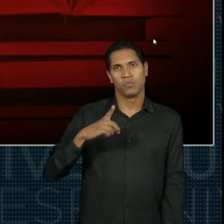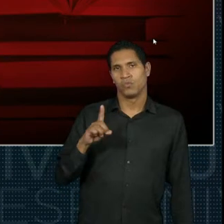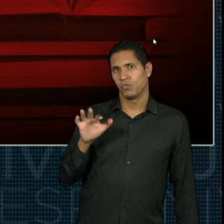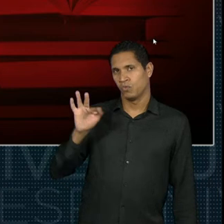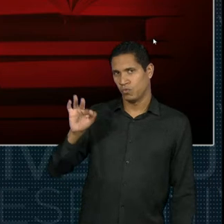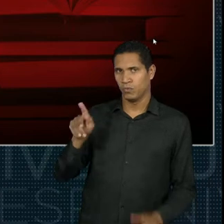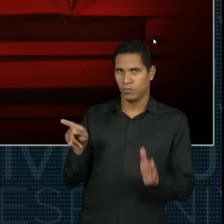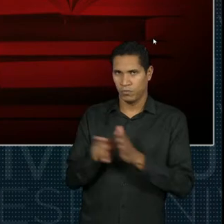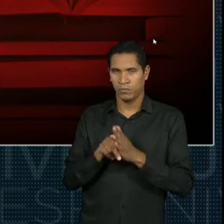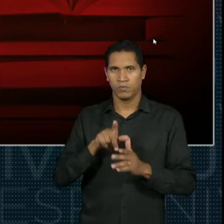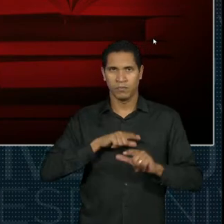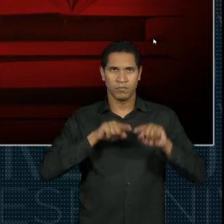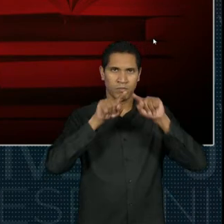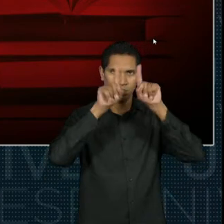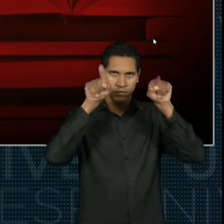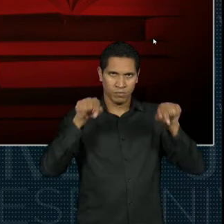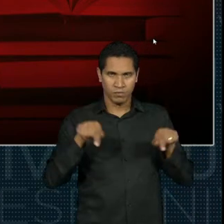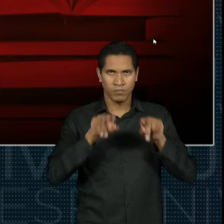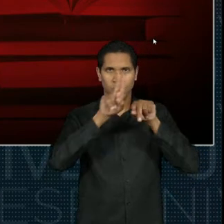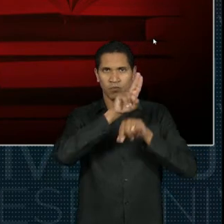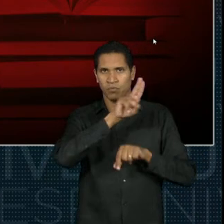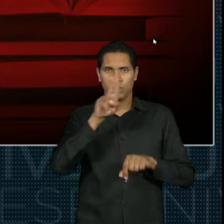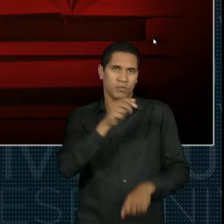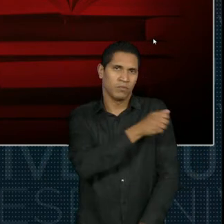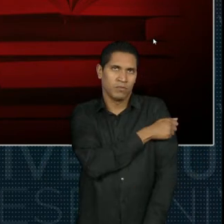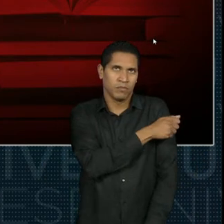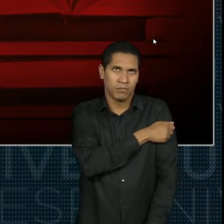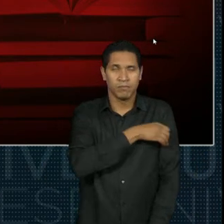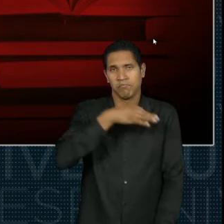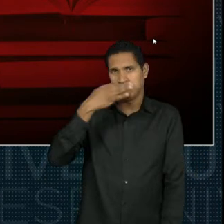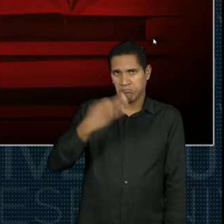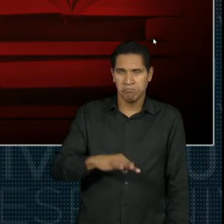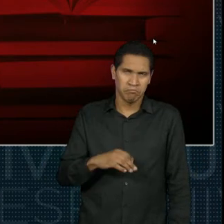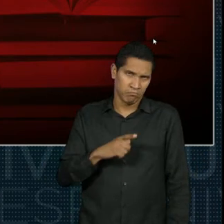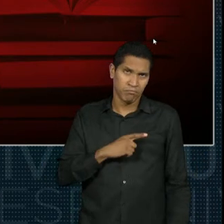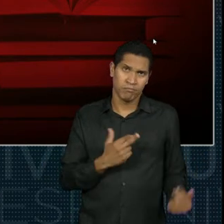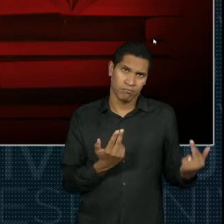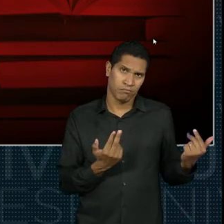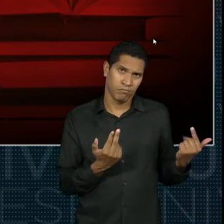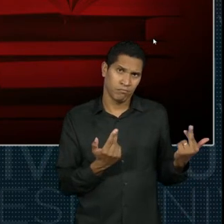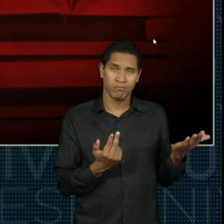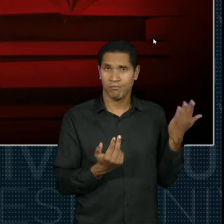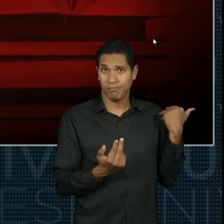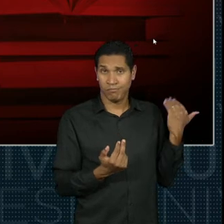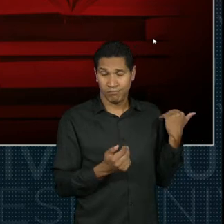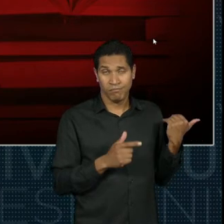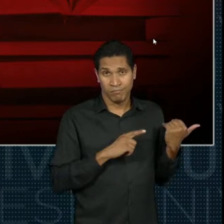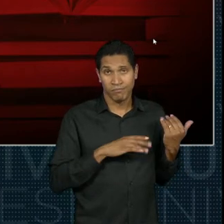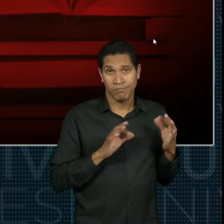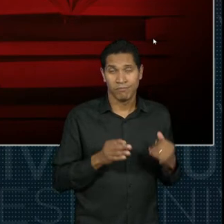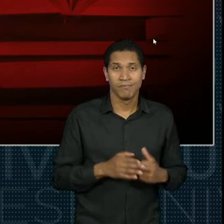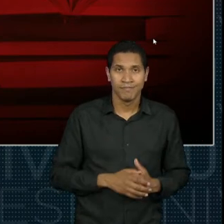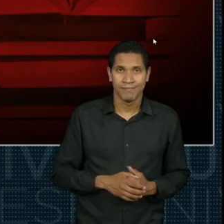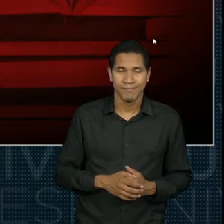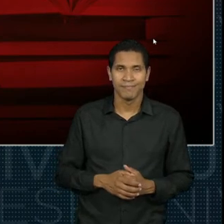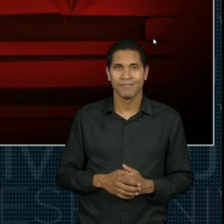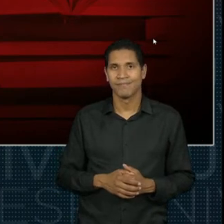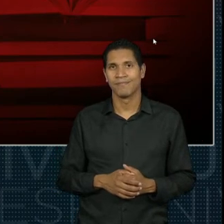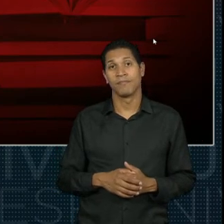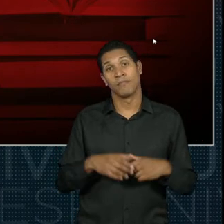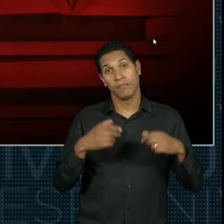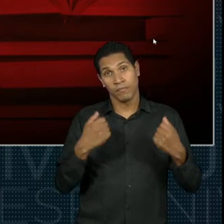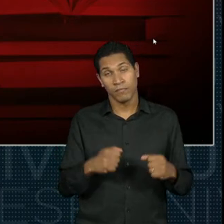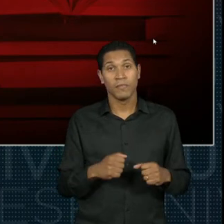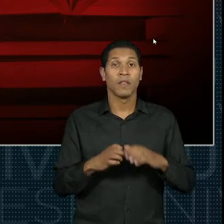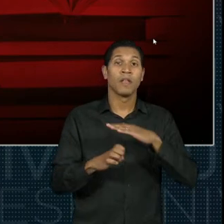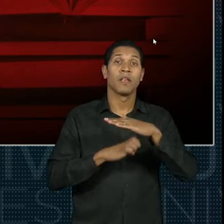identificação do aluno, até aqui está igual, do certificação extracurricular. a identificação